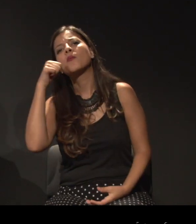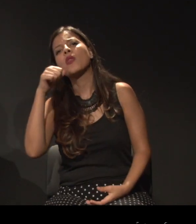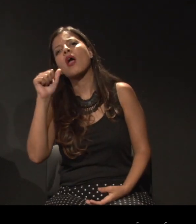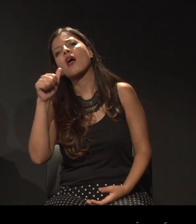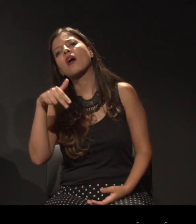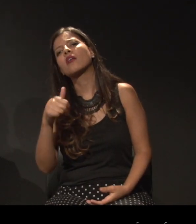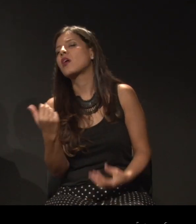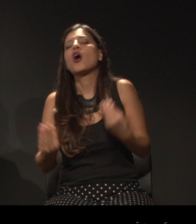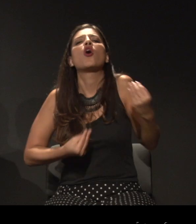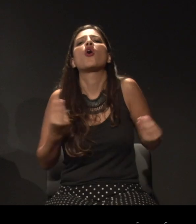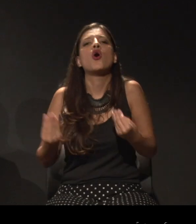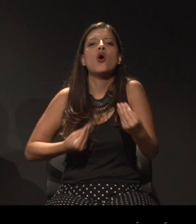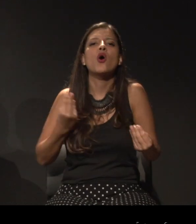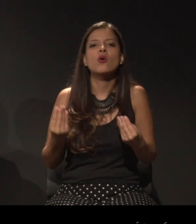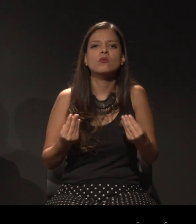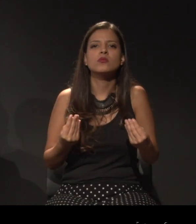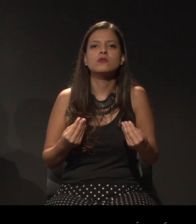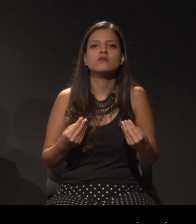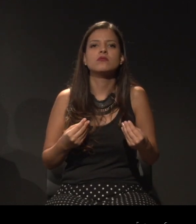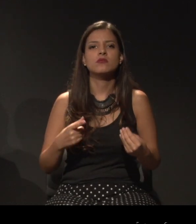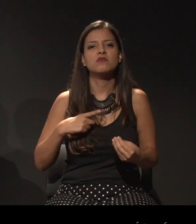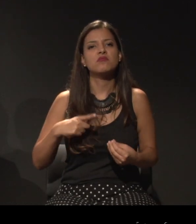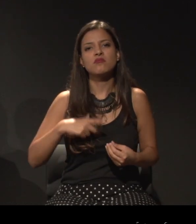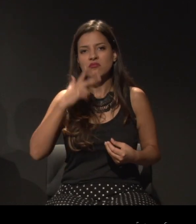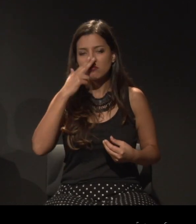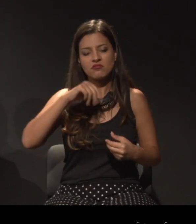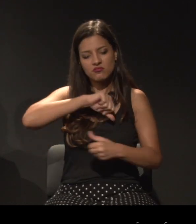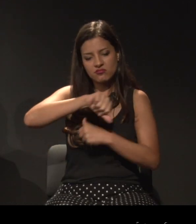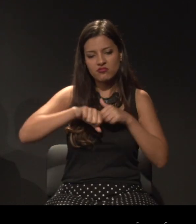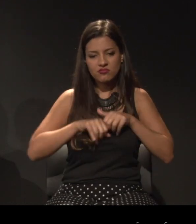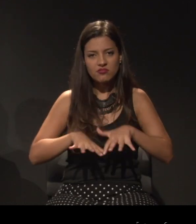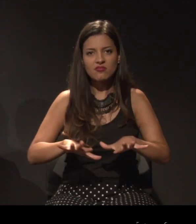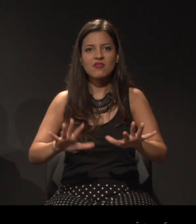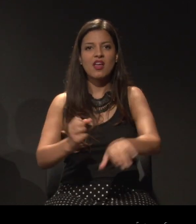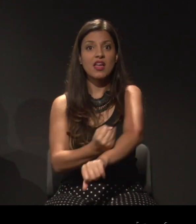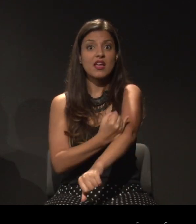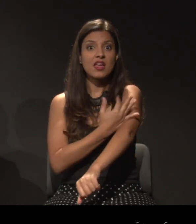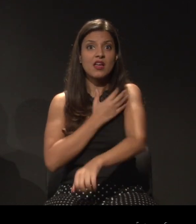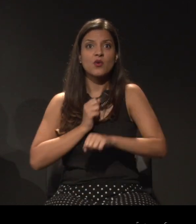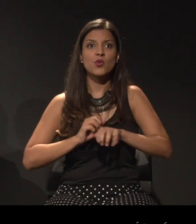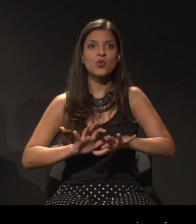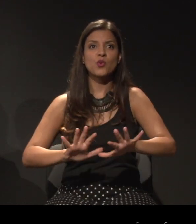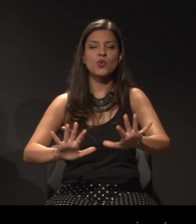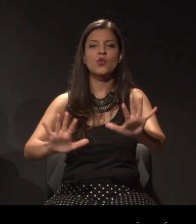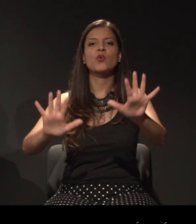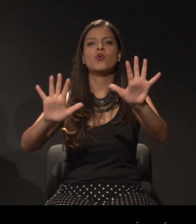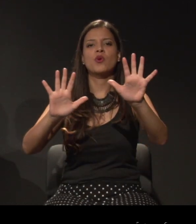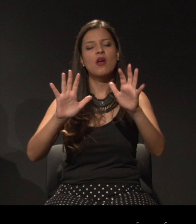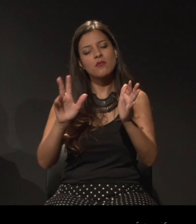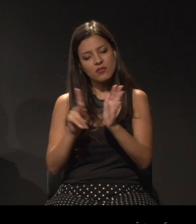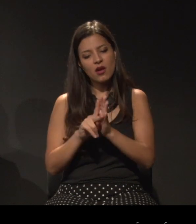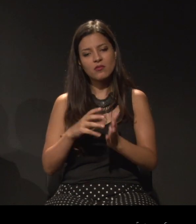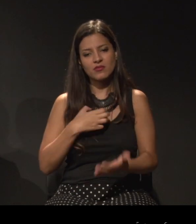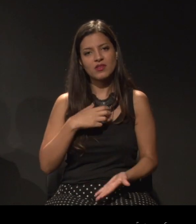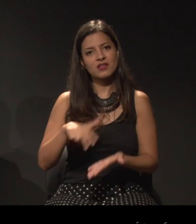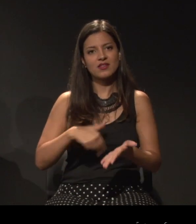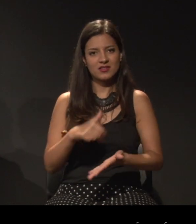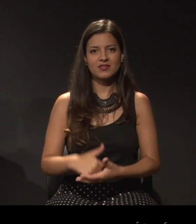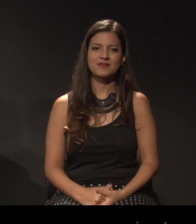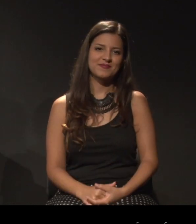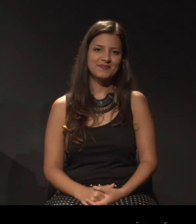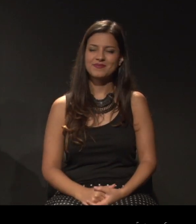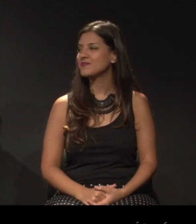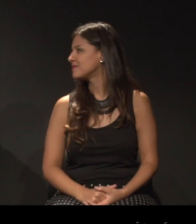mas, enfim, como é que isso vai se reverberando, essas emoções todas, em estética de dança, só isso.